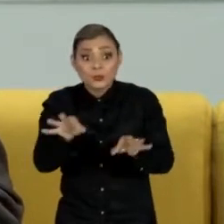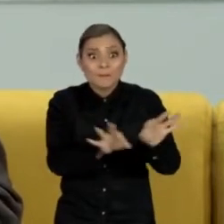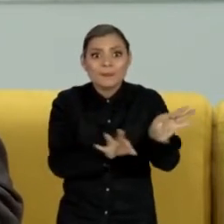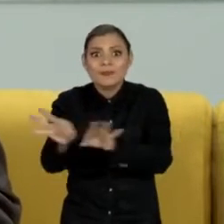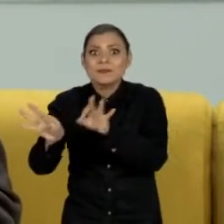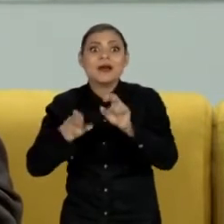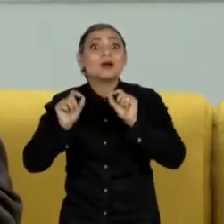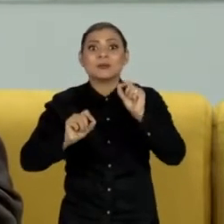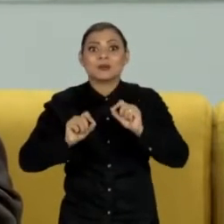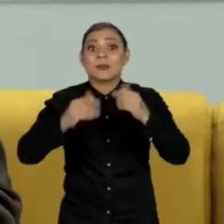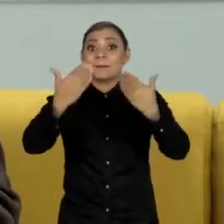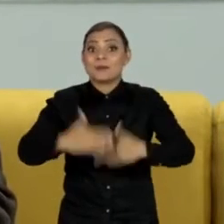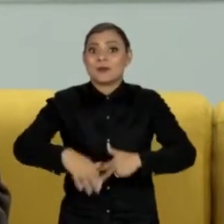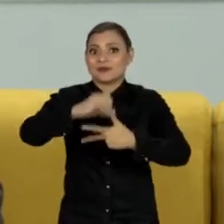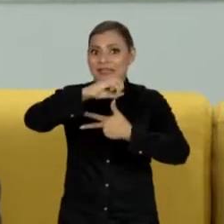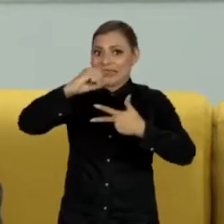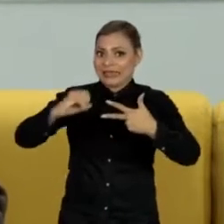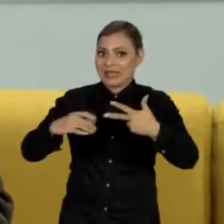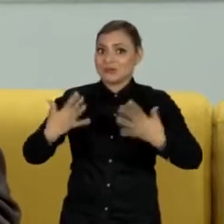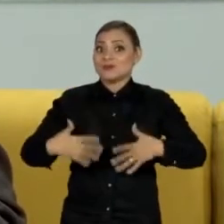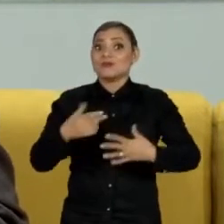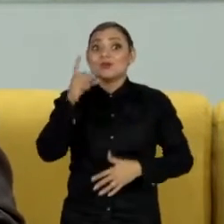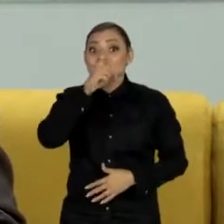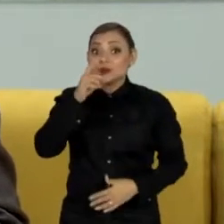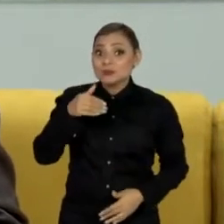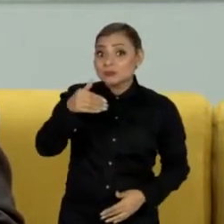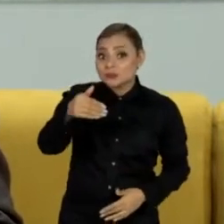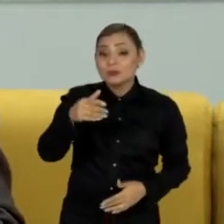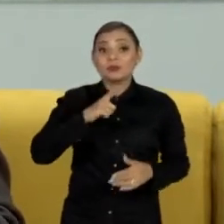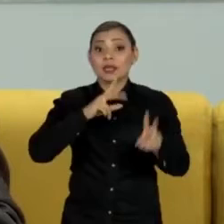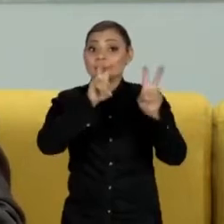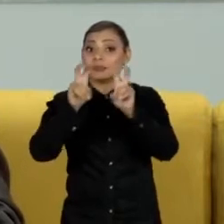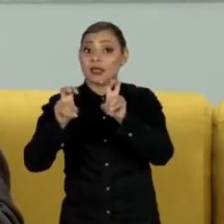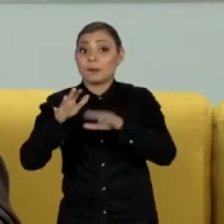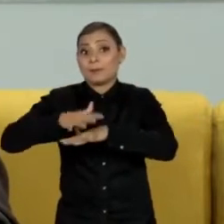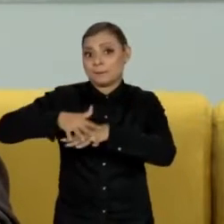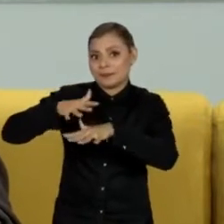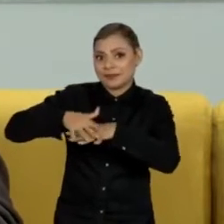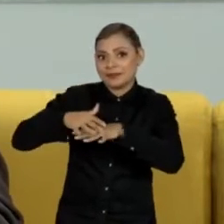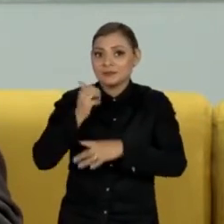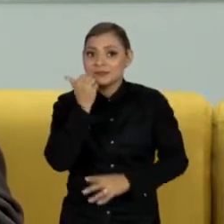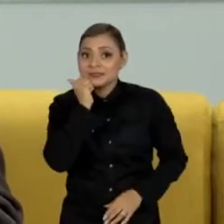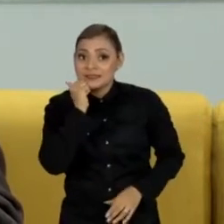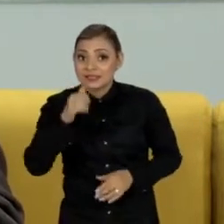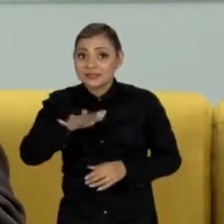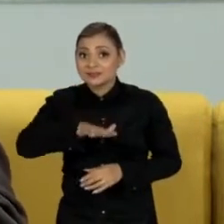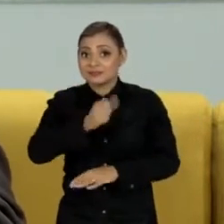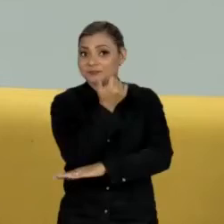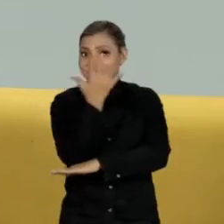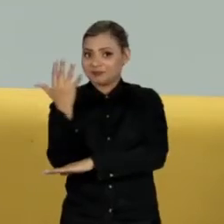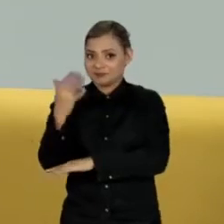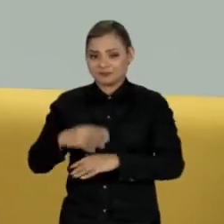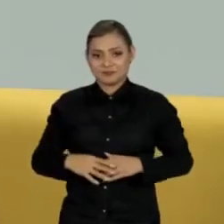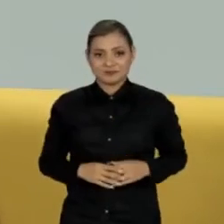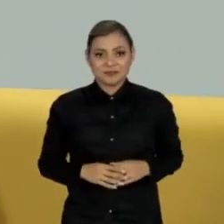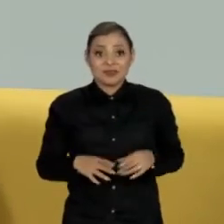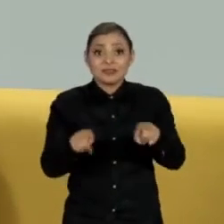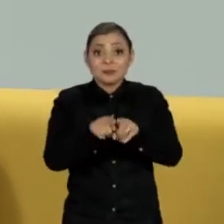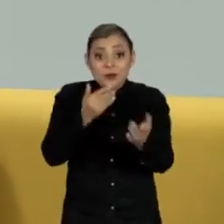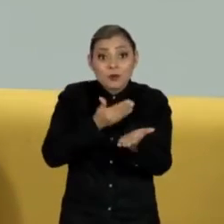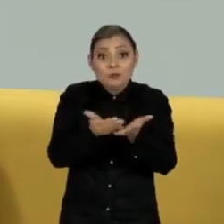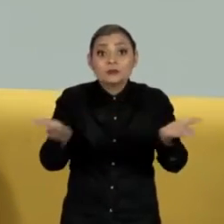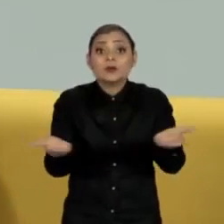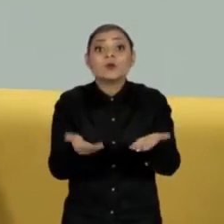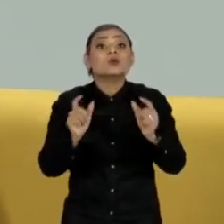preparam para o segundo dia do Exame Nacional do Ensino Médio com questões de matemática e ciências da natureza. Começa